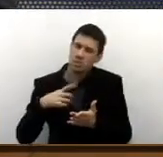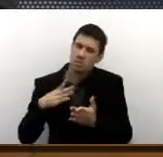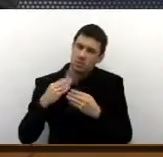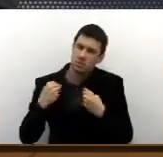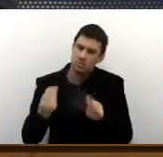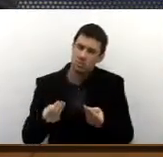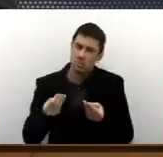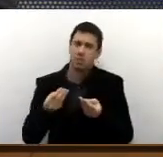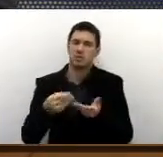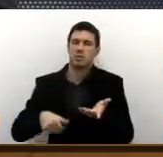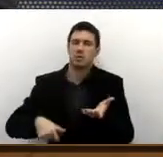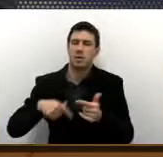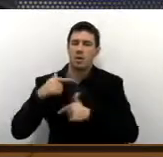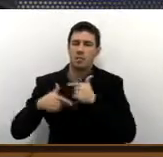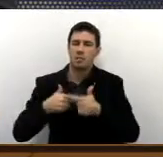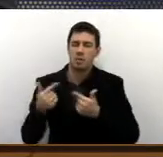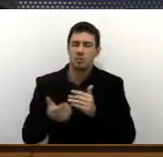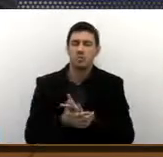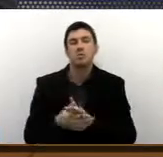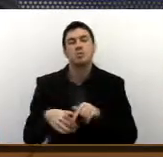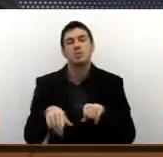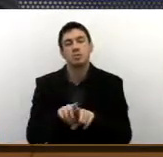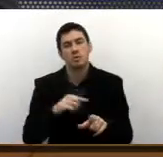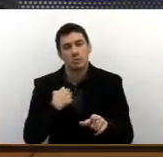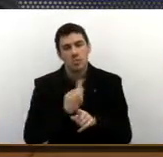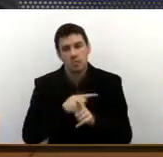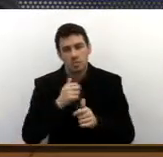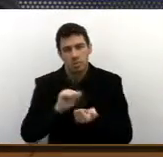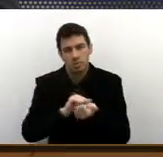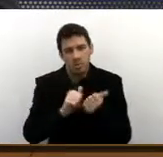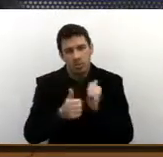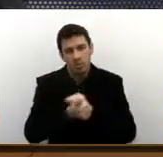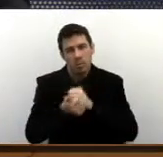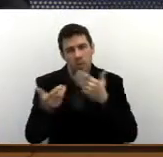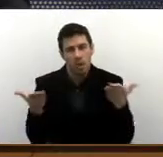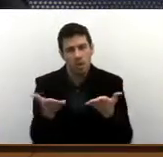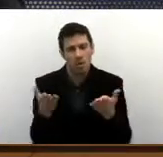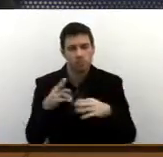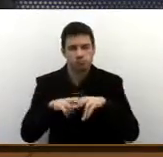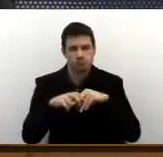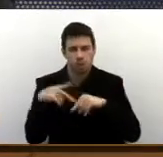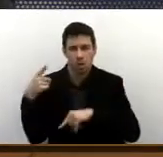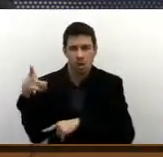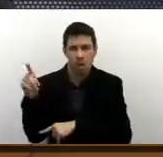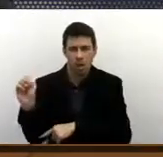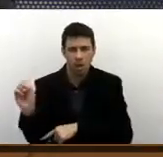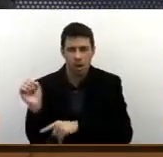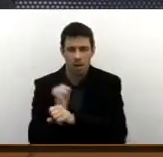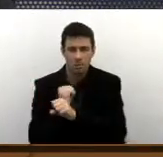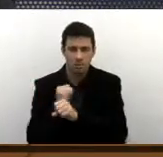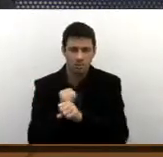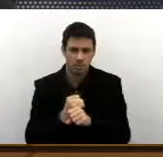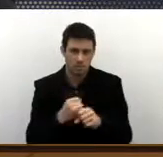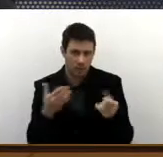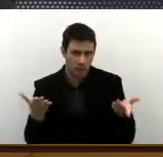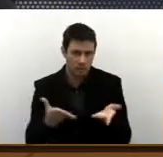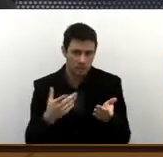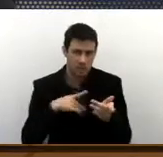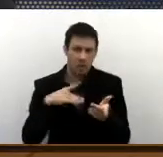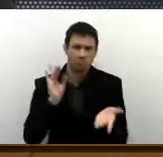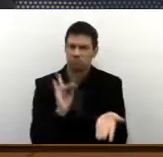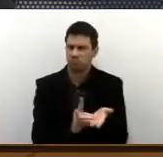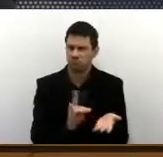Desempregado foi criado em 2002 e nós alteramos agora, por quê? Porque de 10 anos para cá, a realidade do Brasil é outra, não há